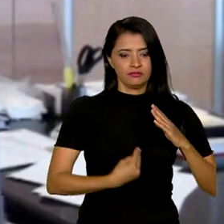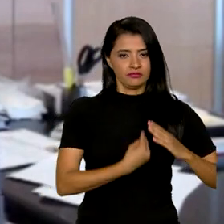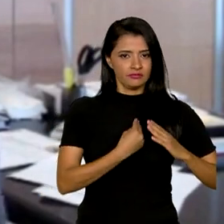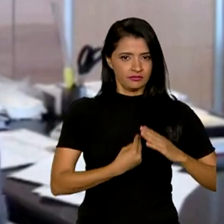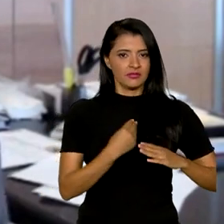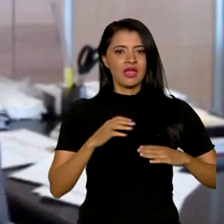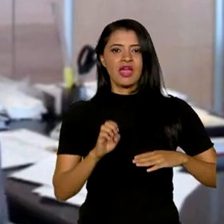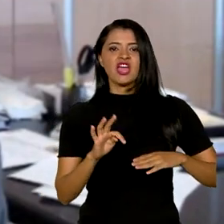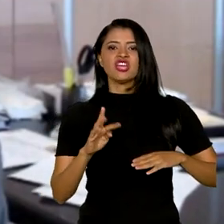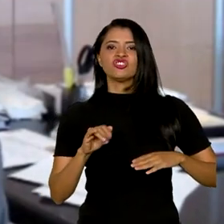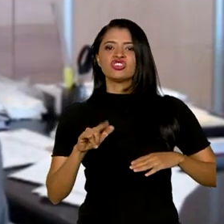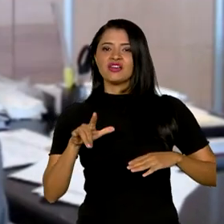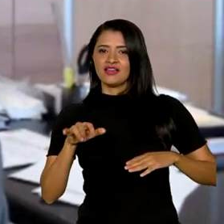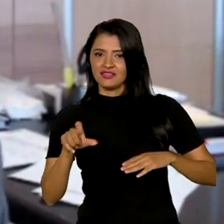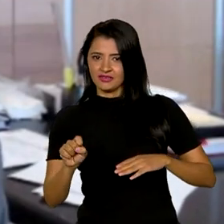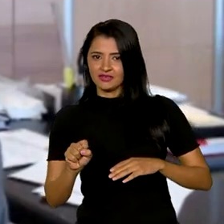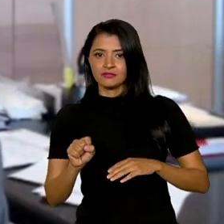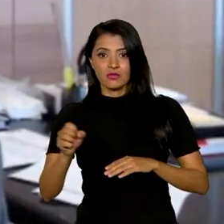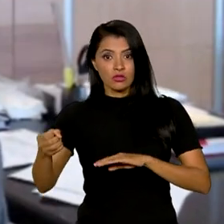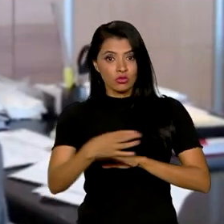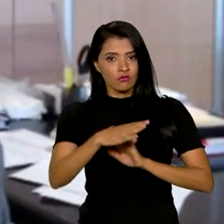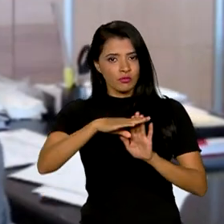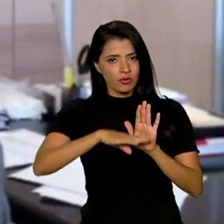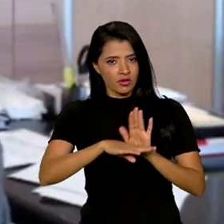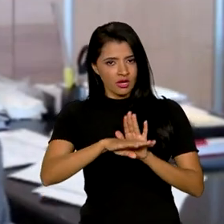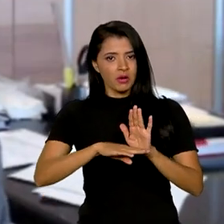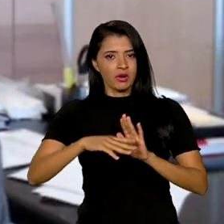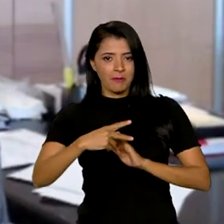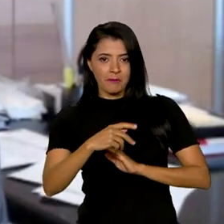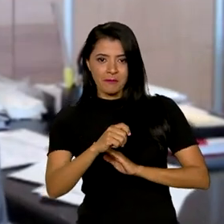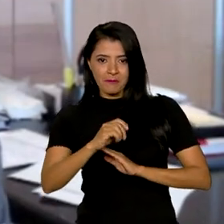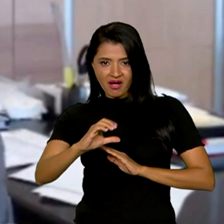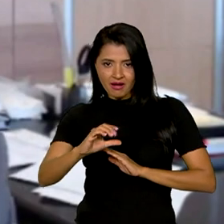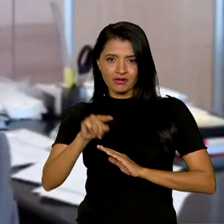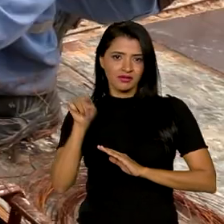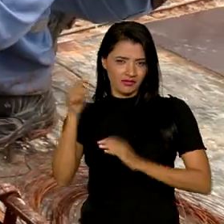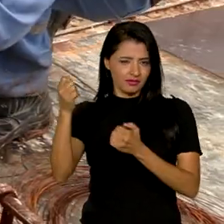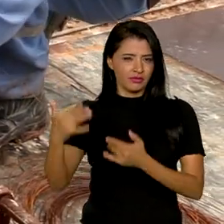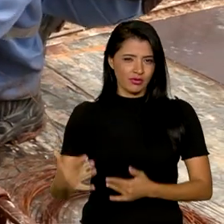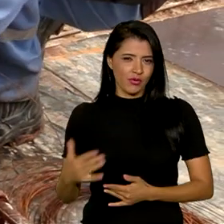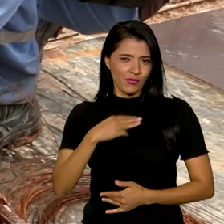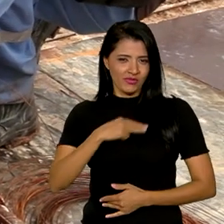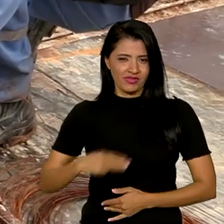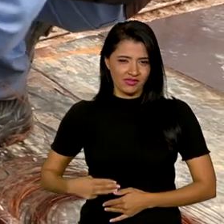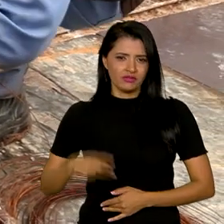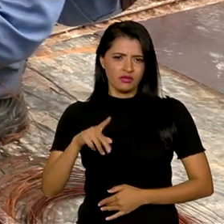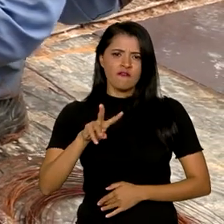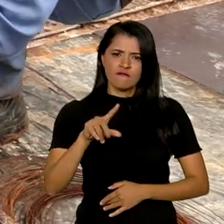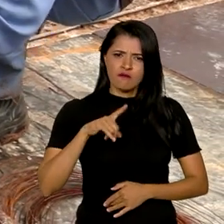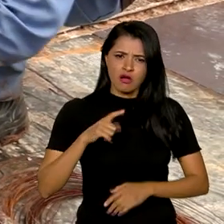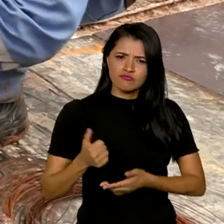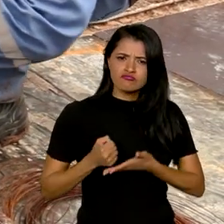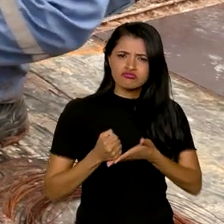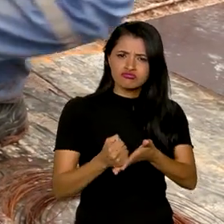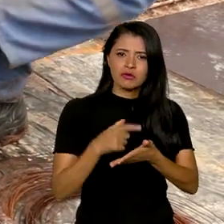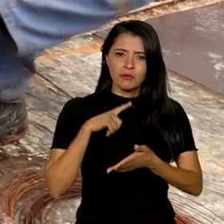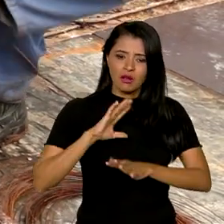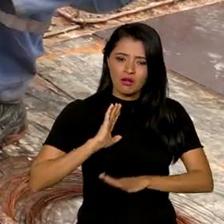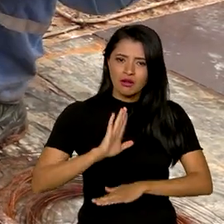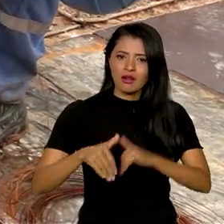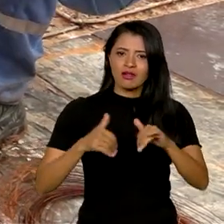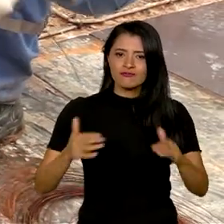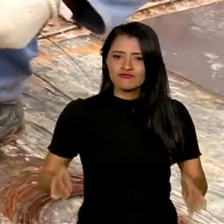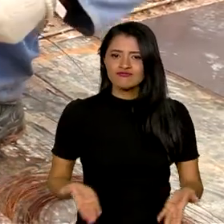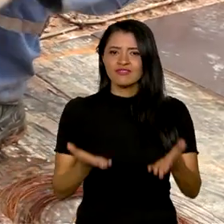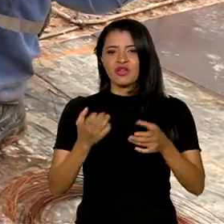Entidades. O novo programa de aceleração do crescimento, segundo o ministro, também vai contribuir para o desenvolvimento